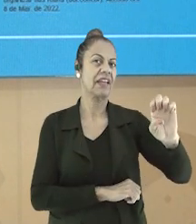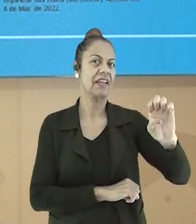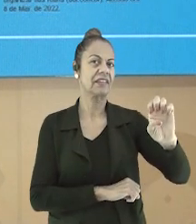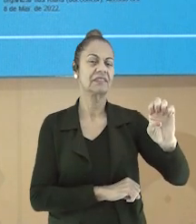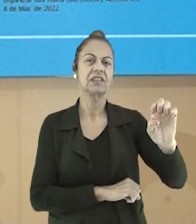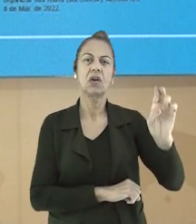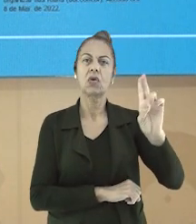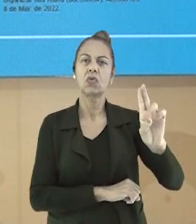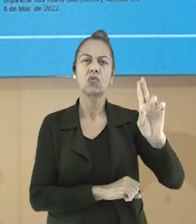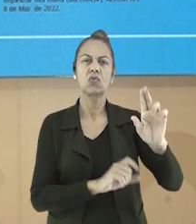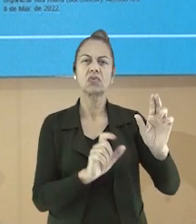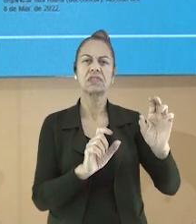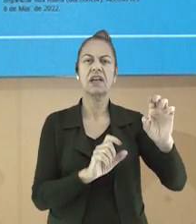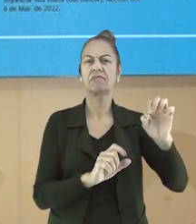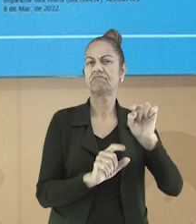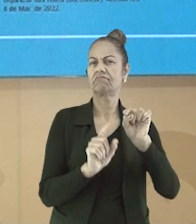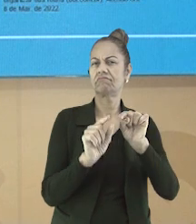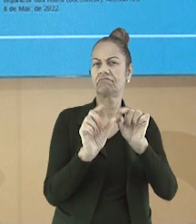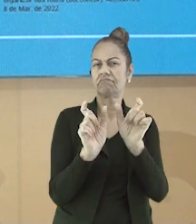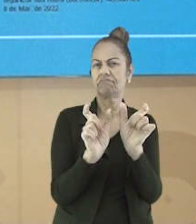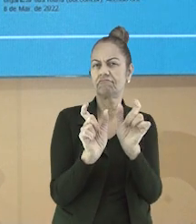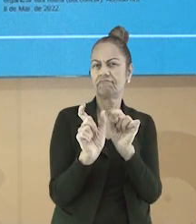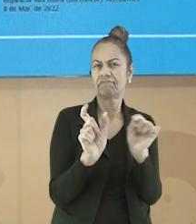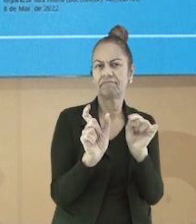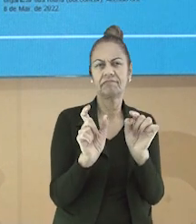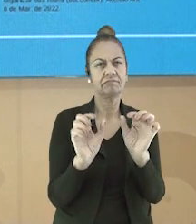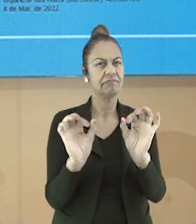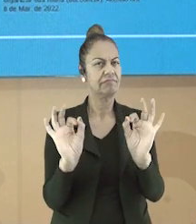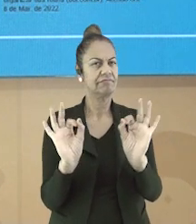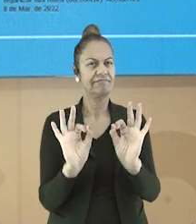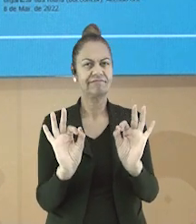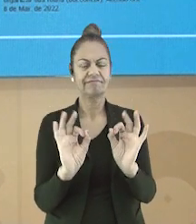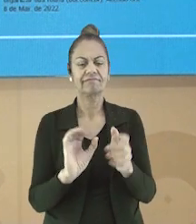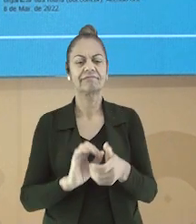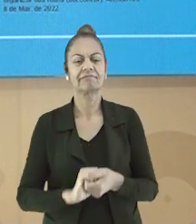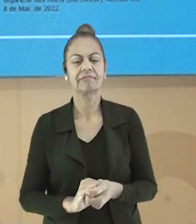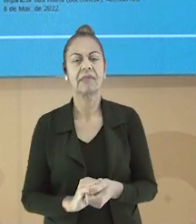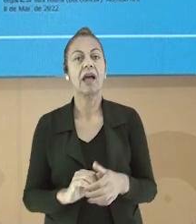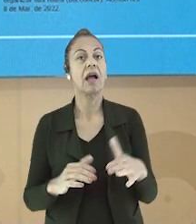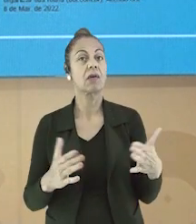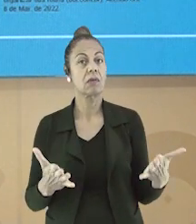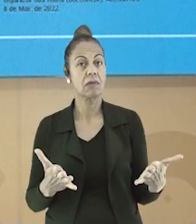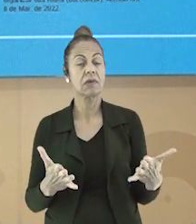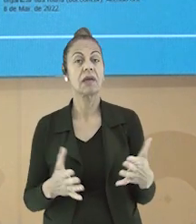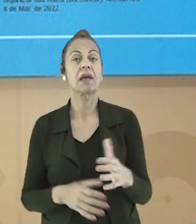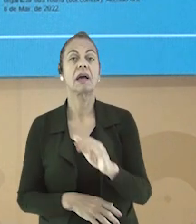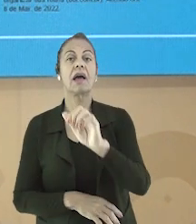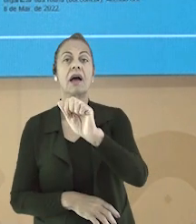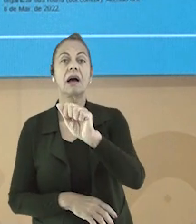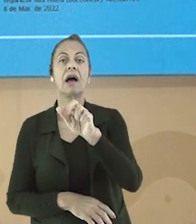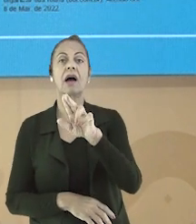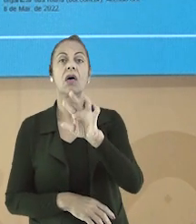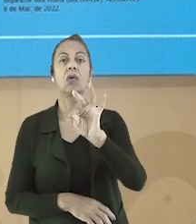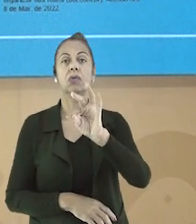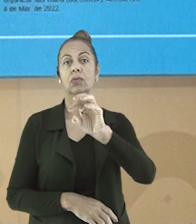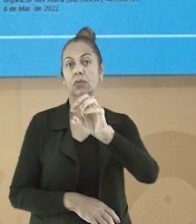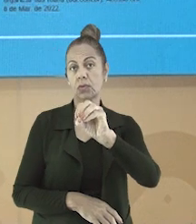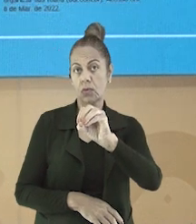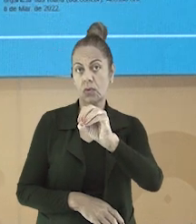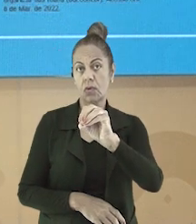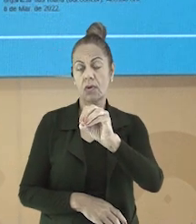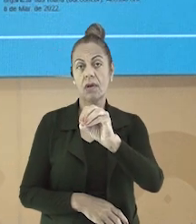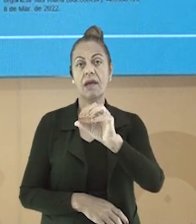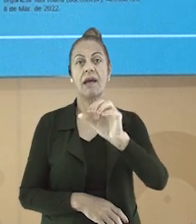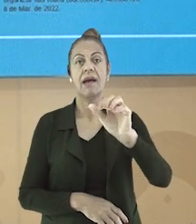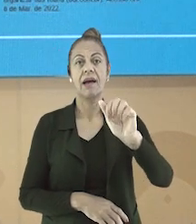com uma vogal diferente de A. Começa com um E, certo? Então, não utilizaremos o hífen. Já no segundo